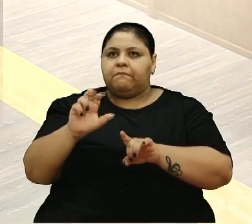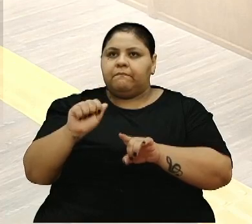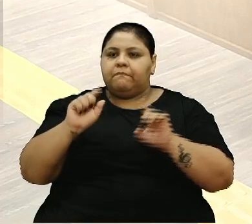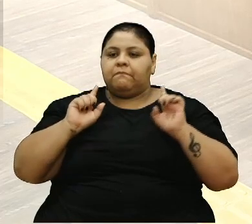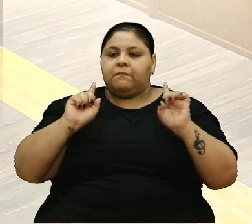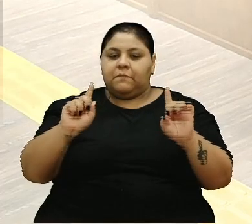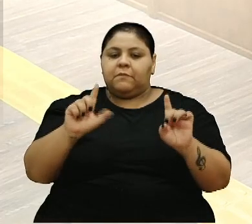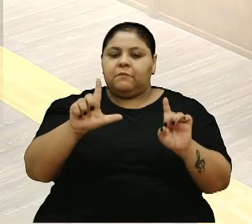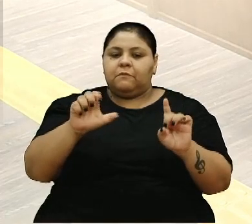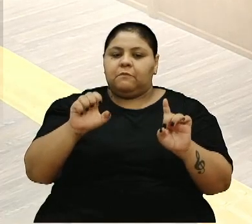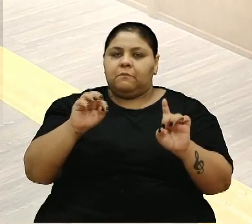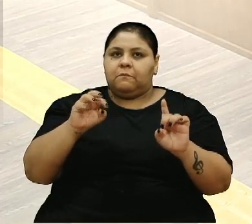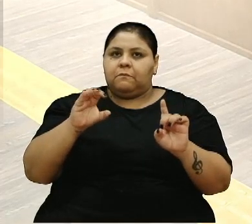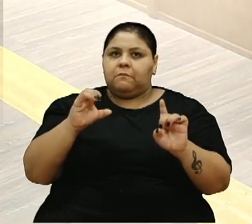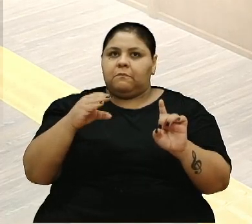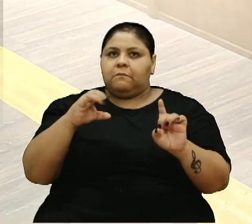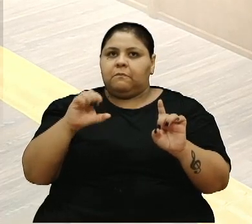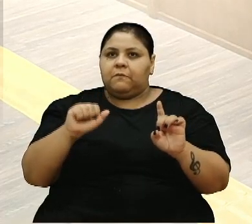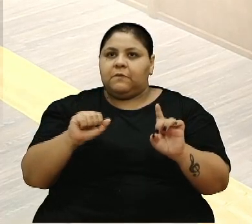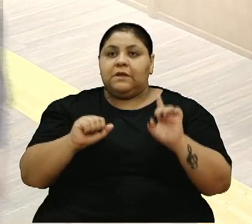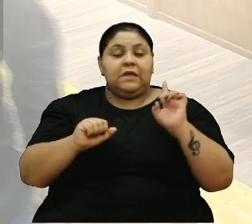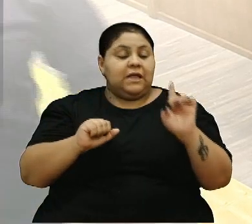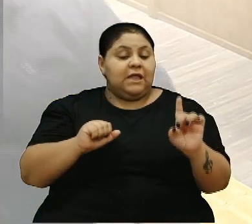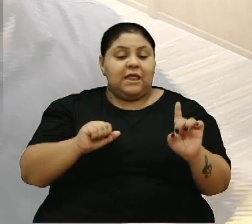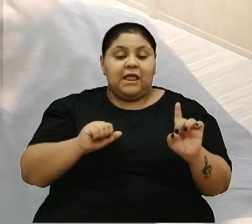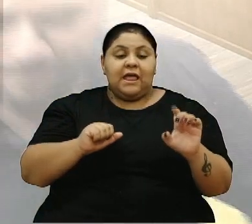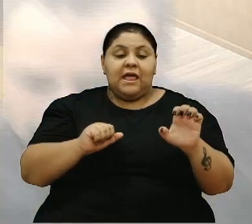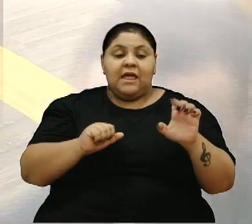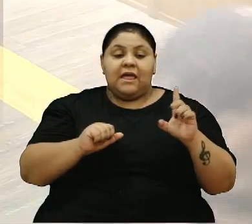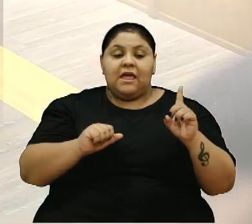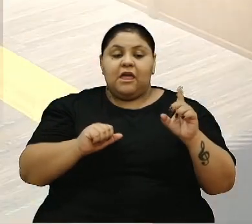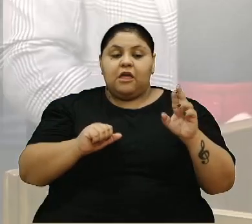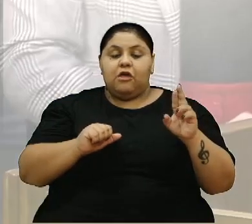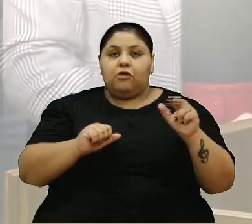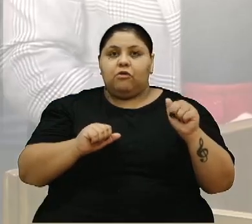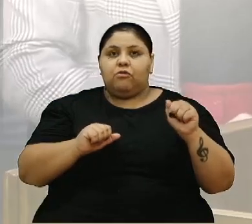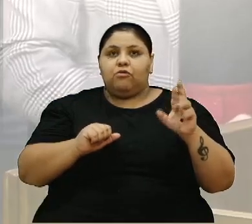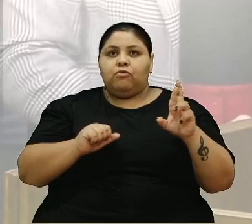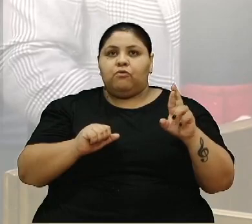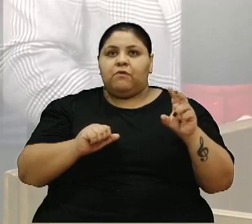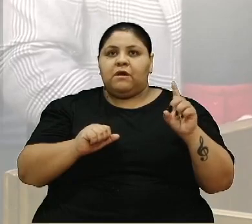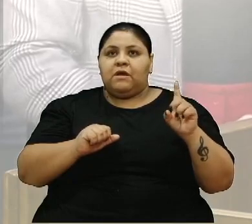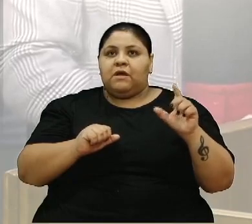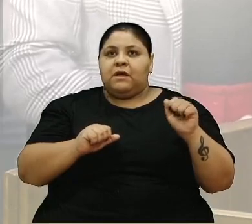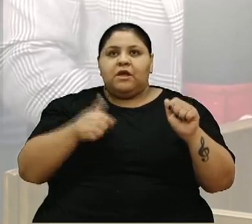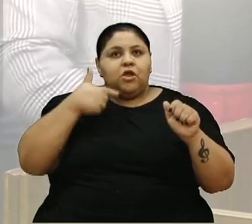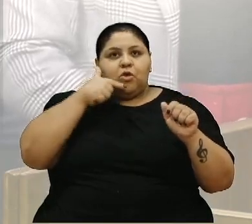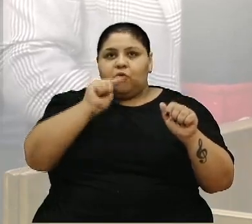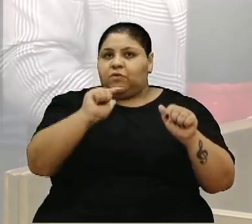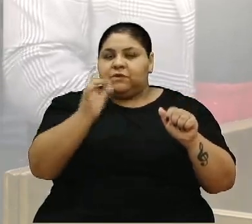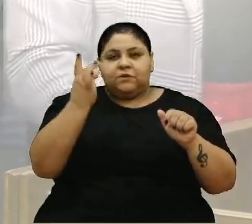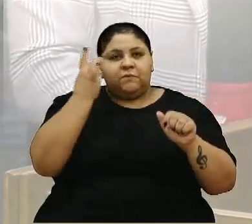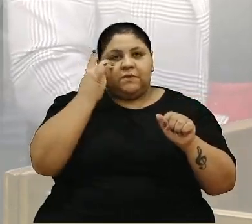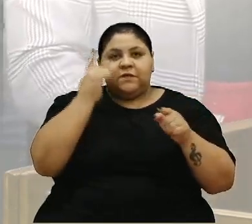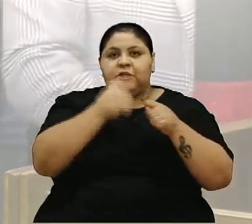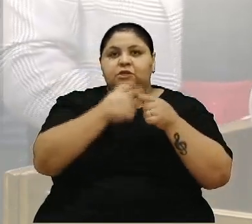não pôde comparecer porque estava num compromisso profissional e não conseguiu estar presente, mas ela disse que se livrasse, ela vinha a tempo.